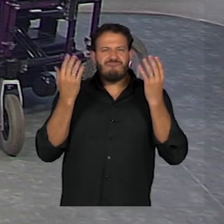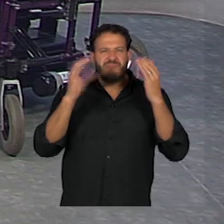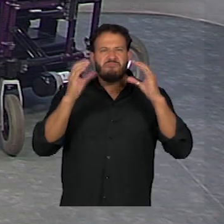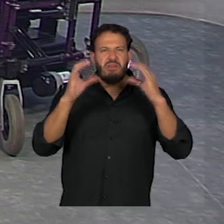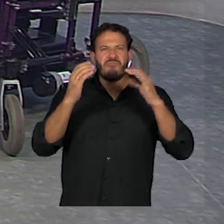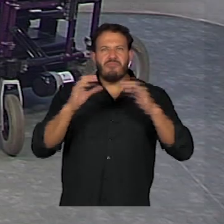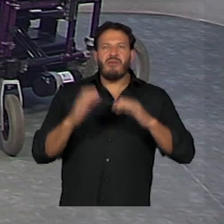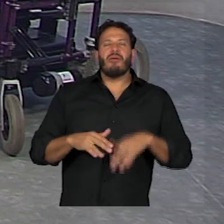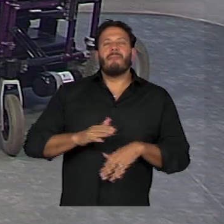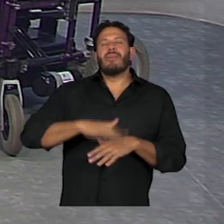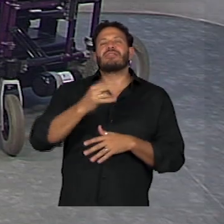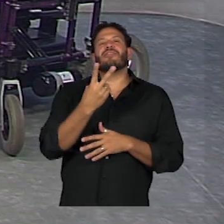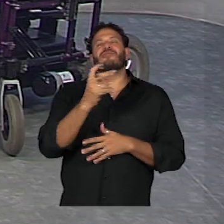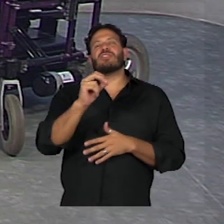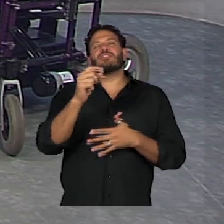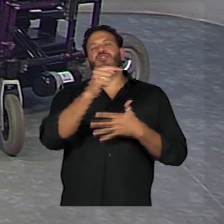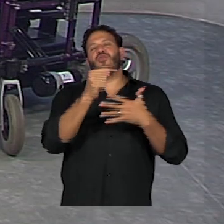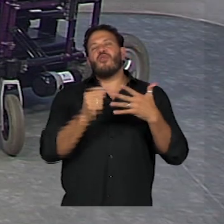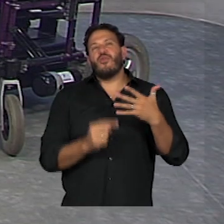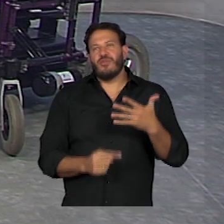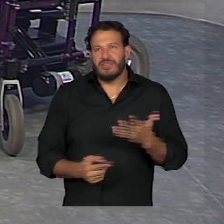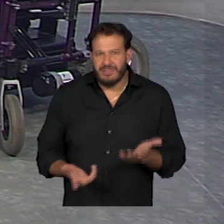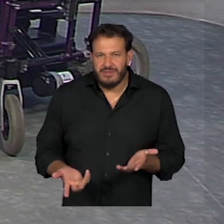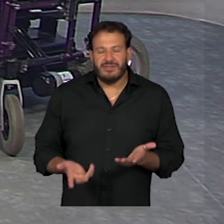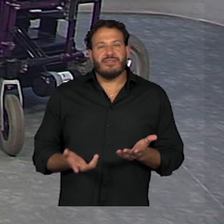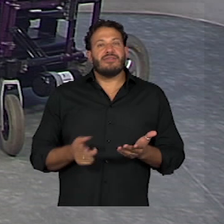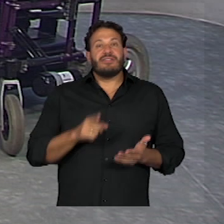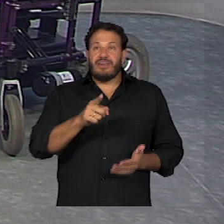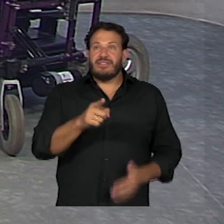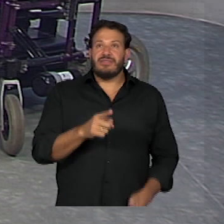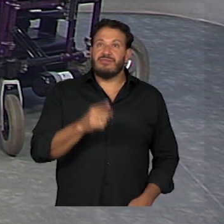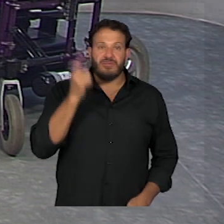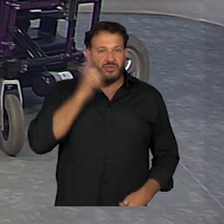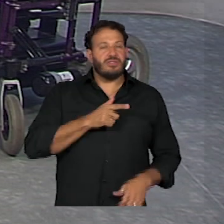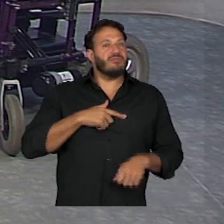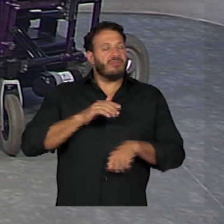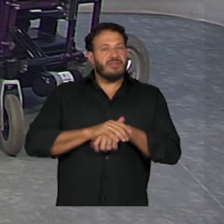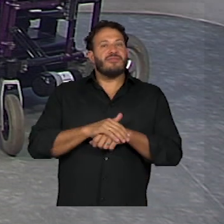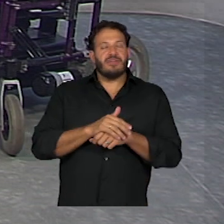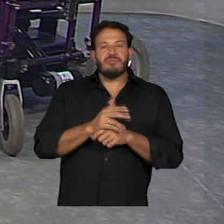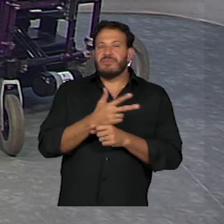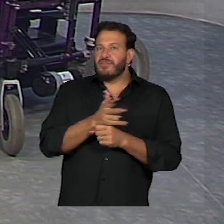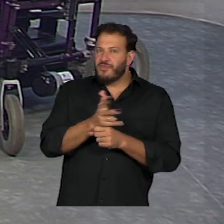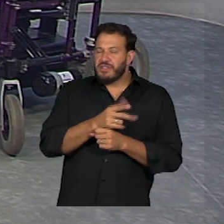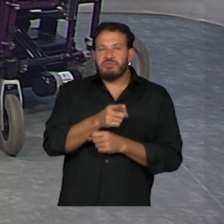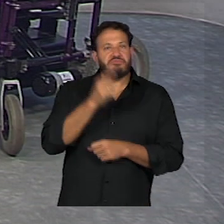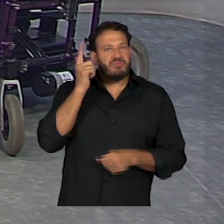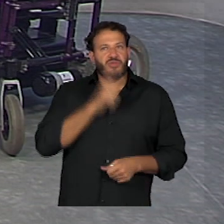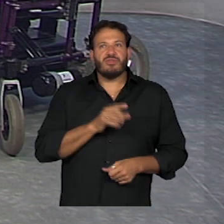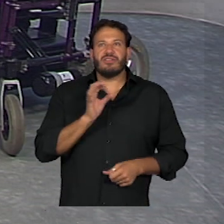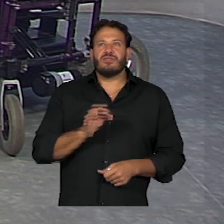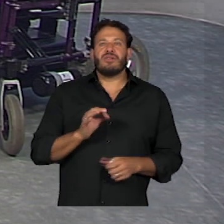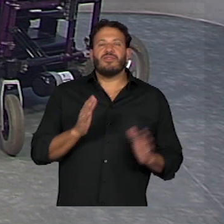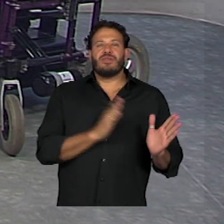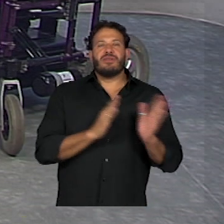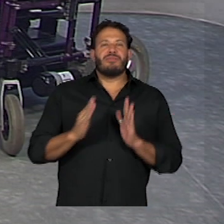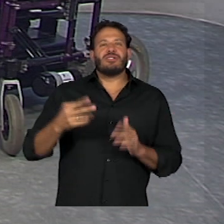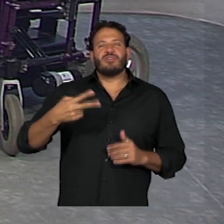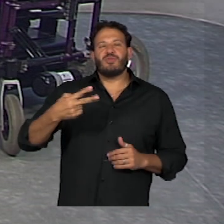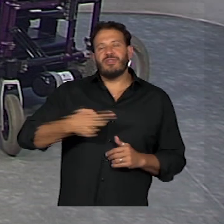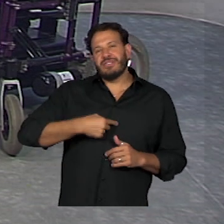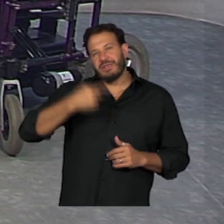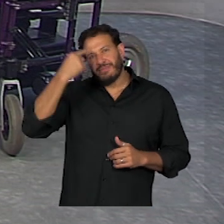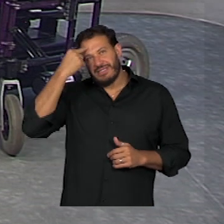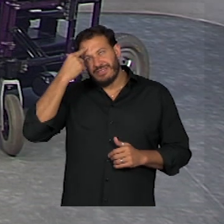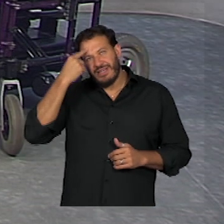frescura possível, maior frescura possível. E aí eu fiz o vídeo e deu tudo muito certo. Eu quero fazer uma parte de dois, só que eu tenho que pensar em